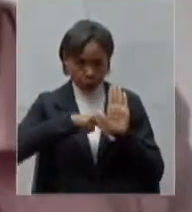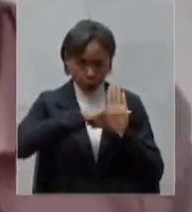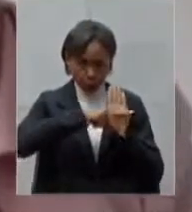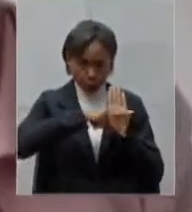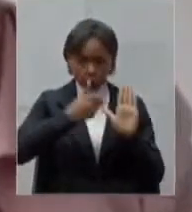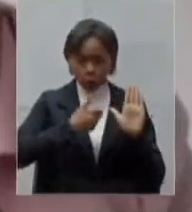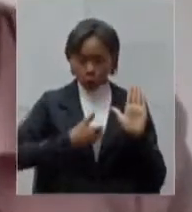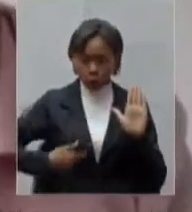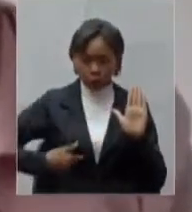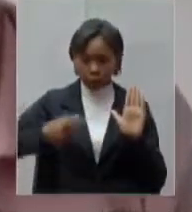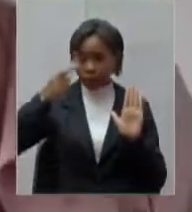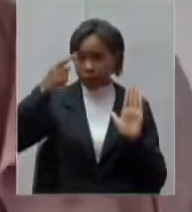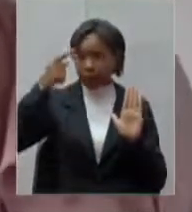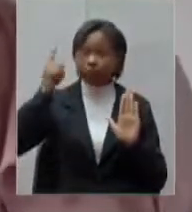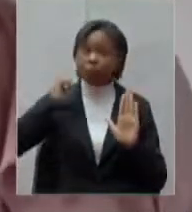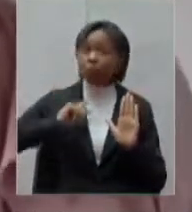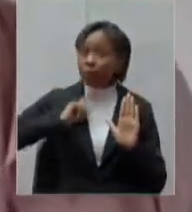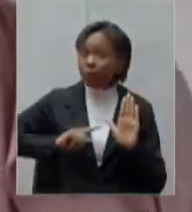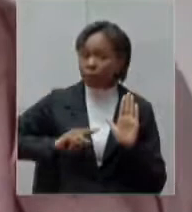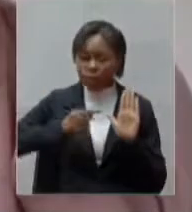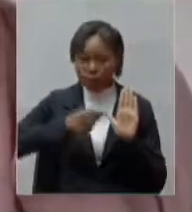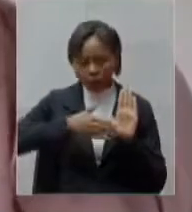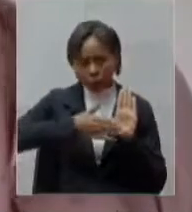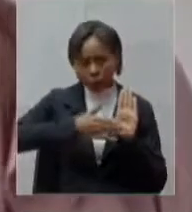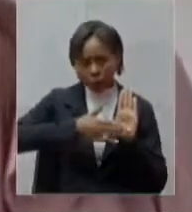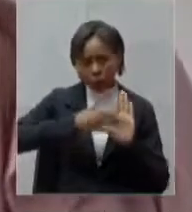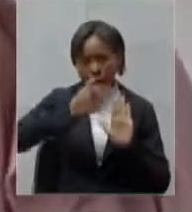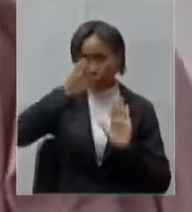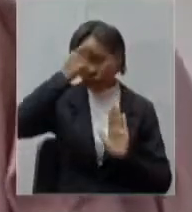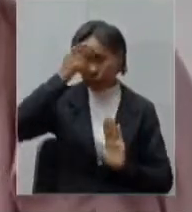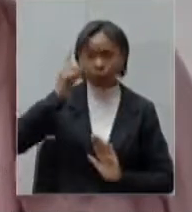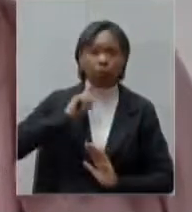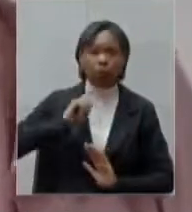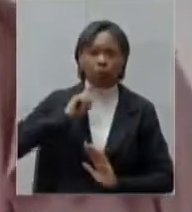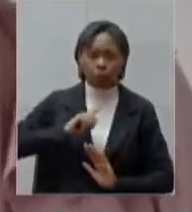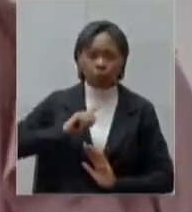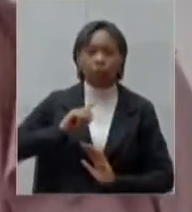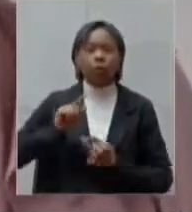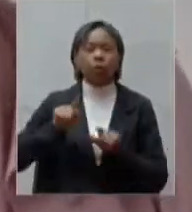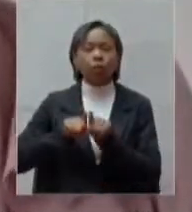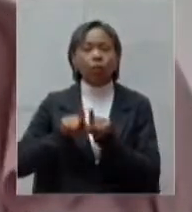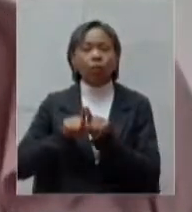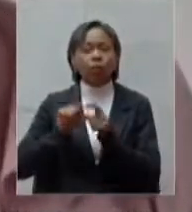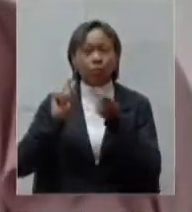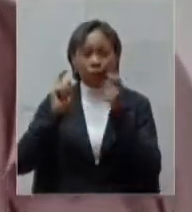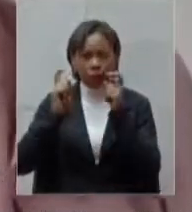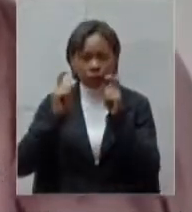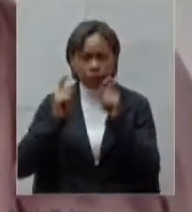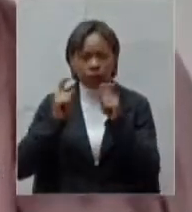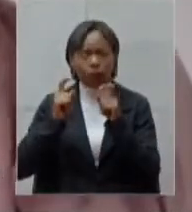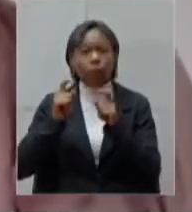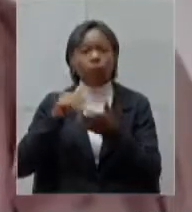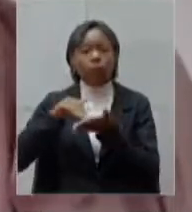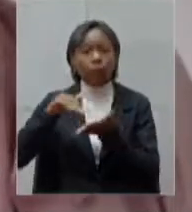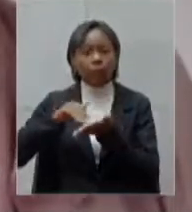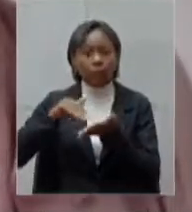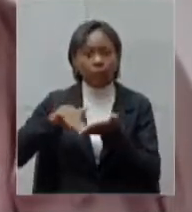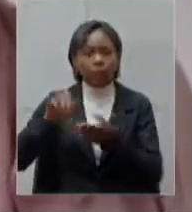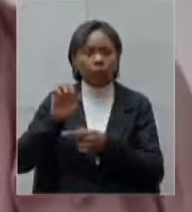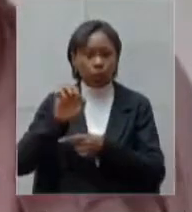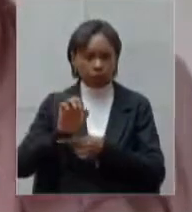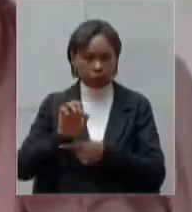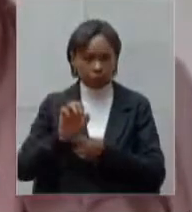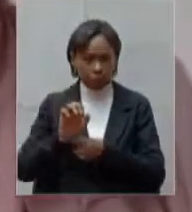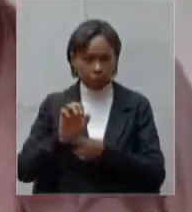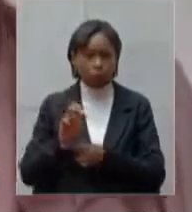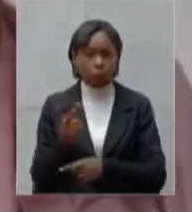depois de várias reuniões com o secretário Carlos Eduardo da saúde do estado foi apresentado junto